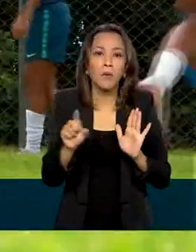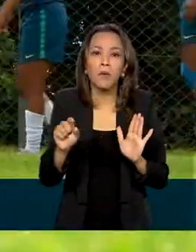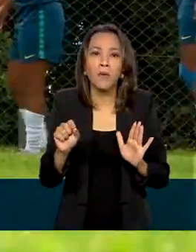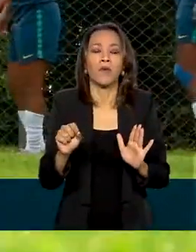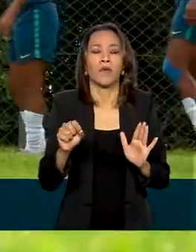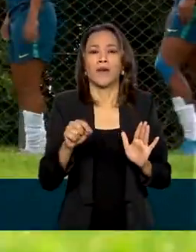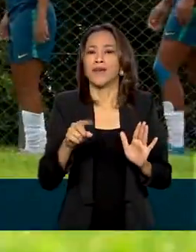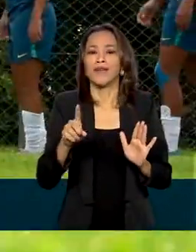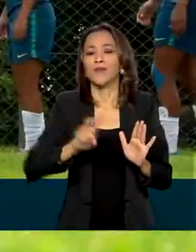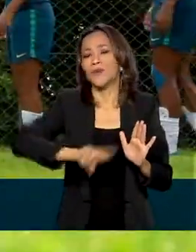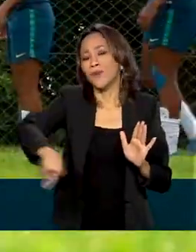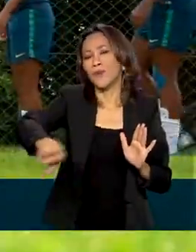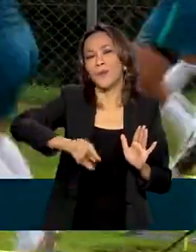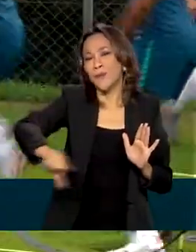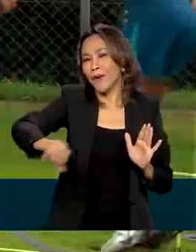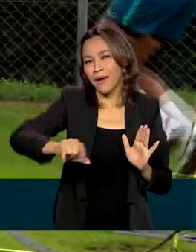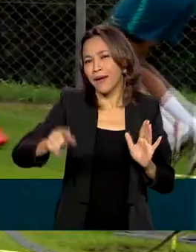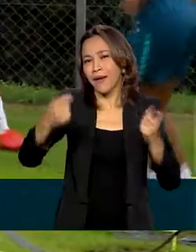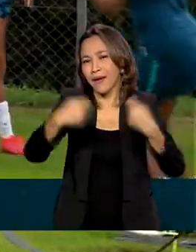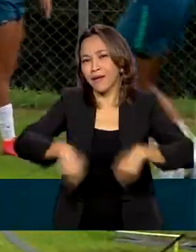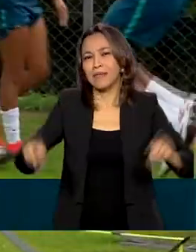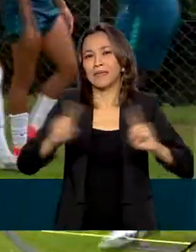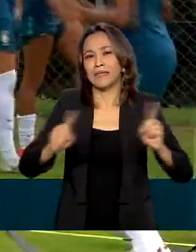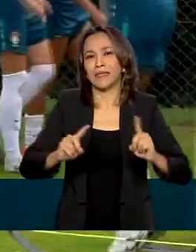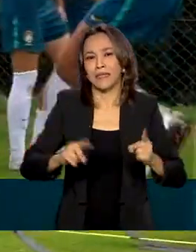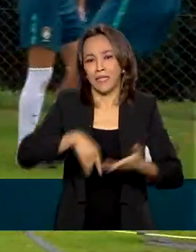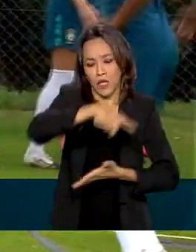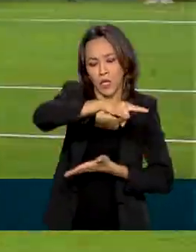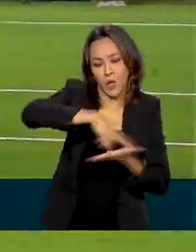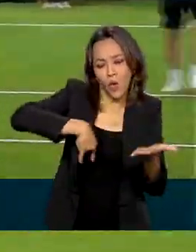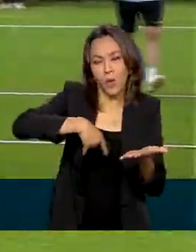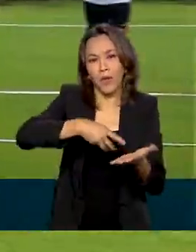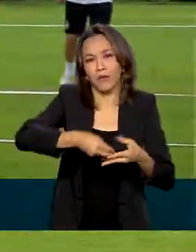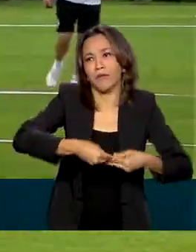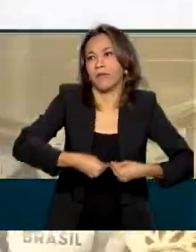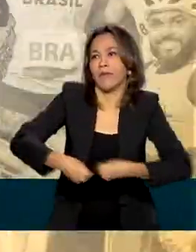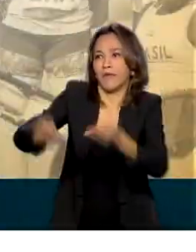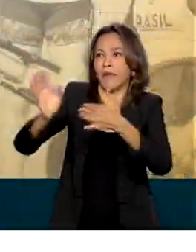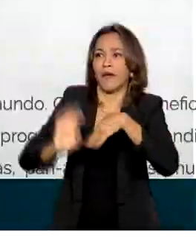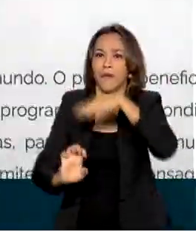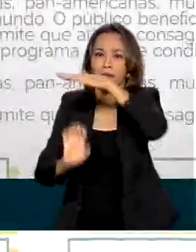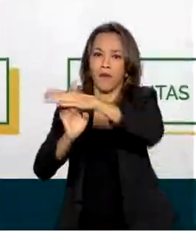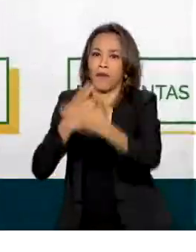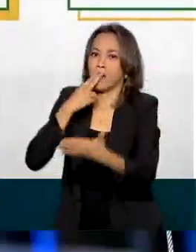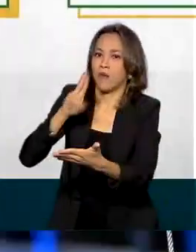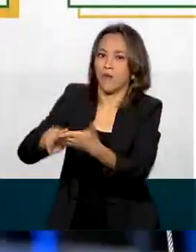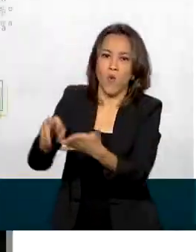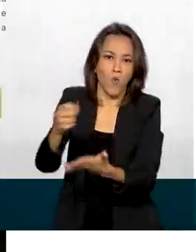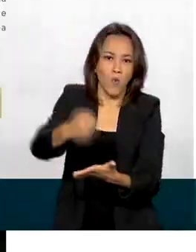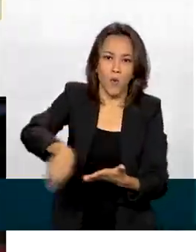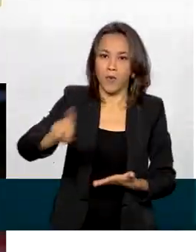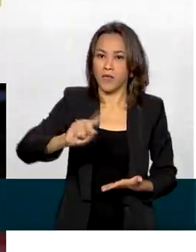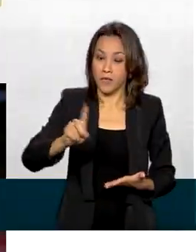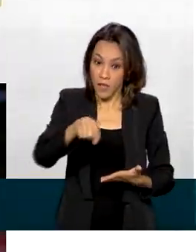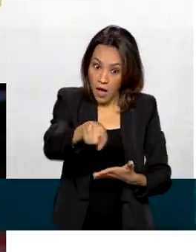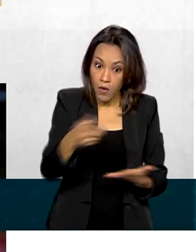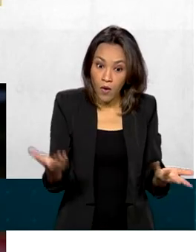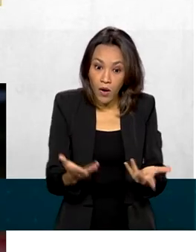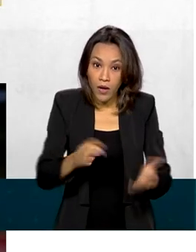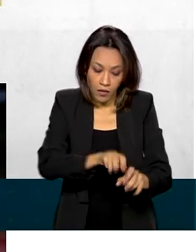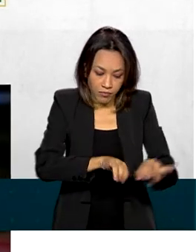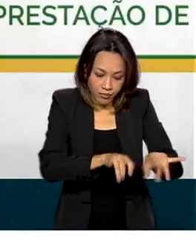não será mais necessário o envio de documentos pelos correios. Com o sistema digital de inscrição,